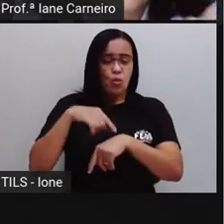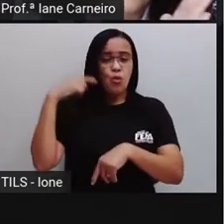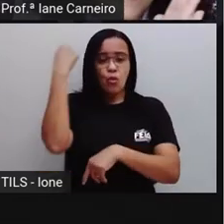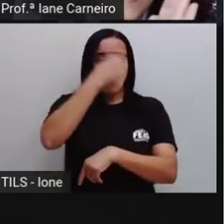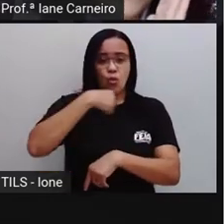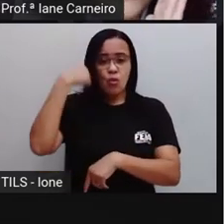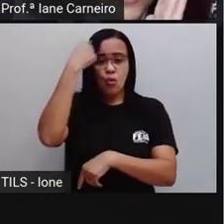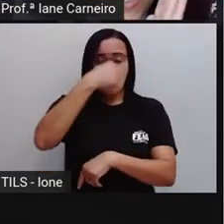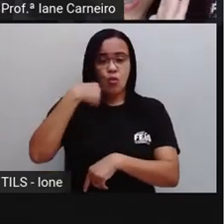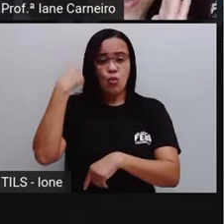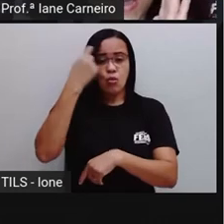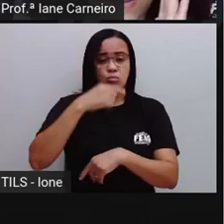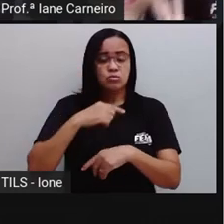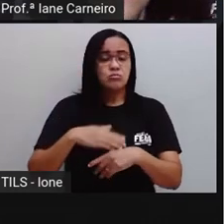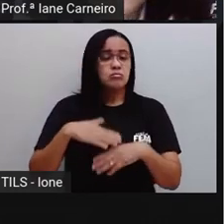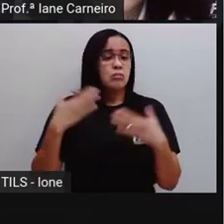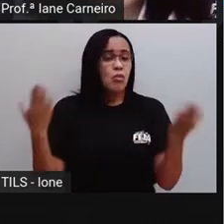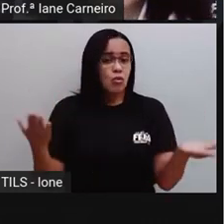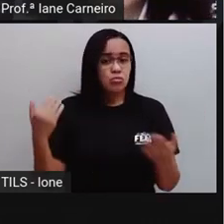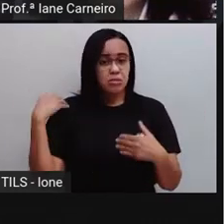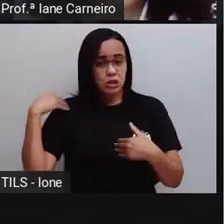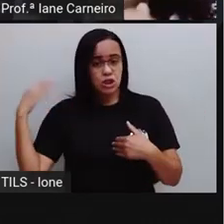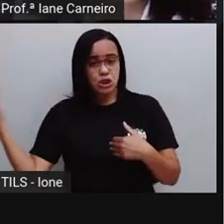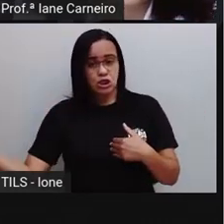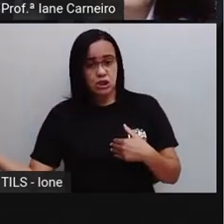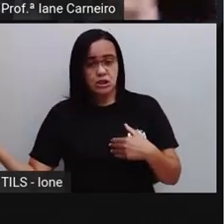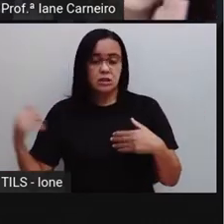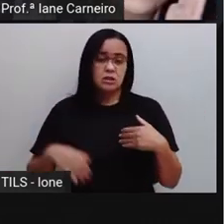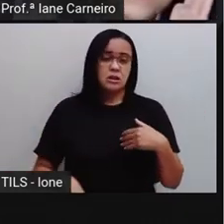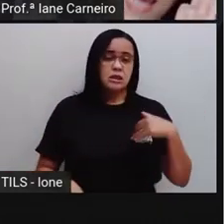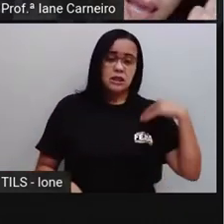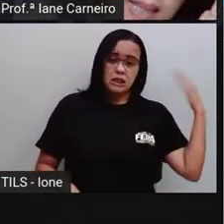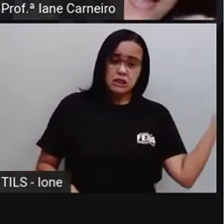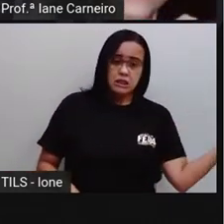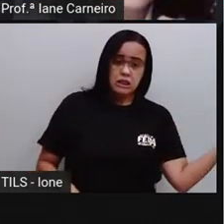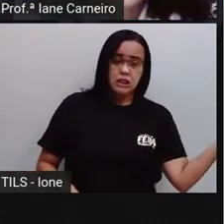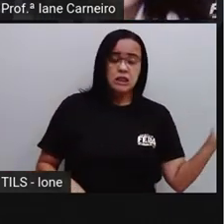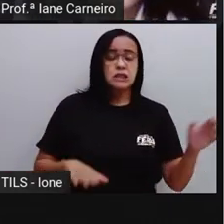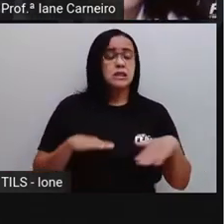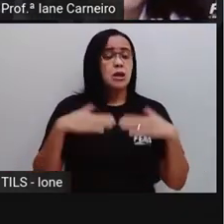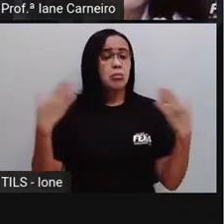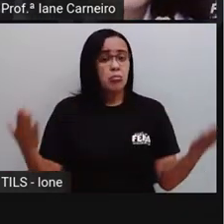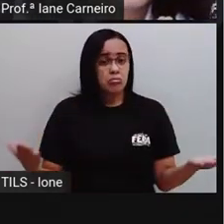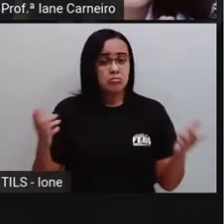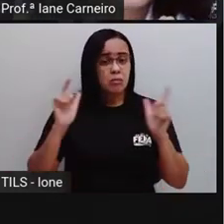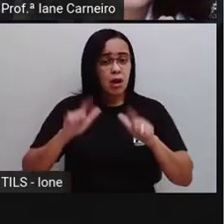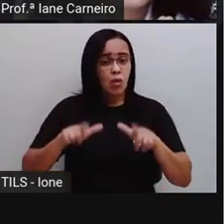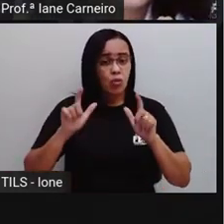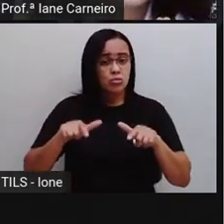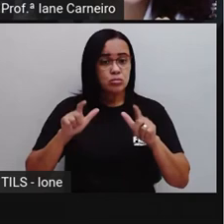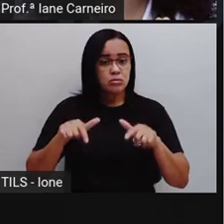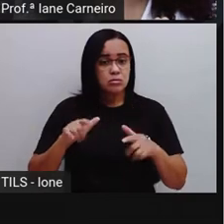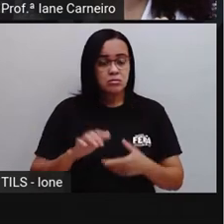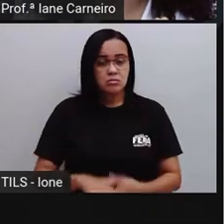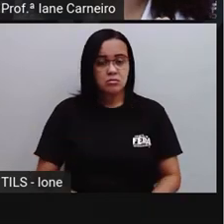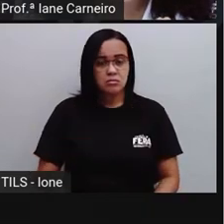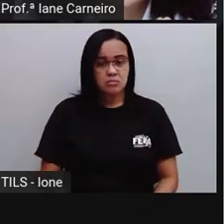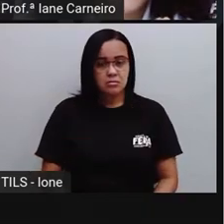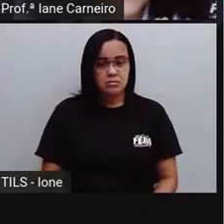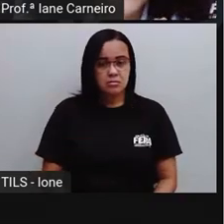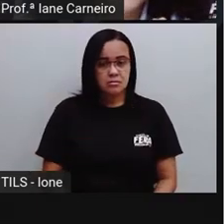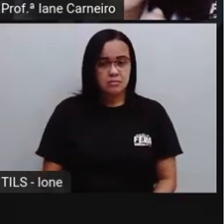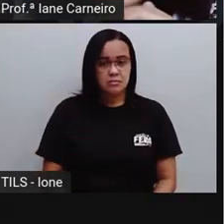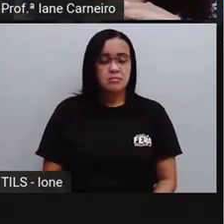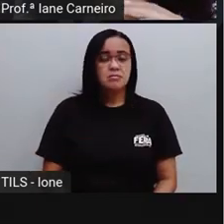Ele está à direita da tela ou à esquerda da tela? À